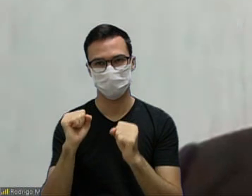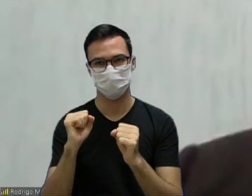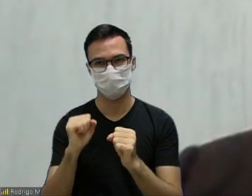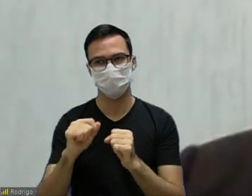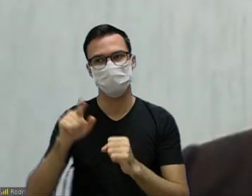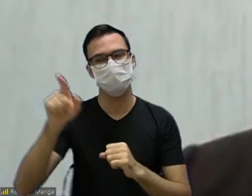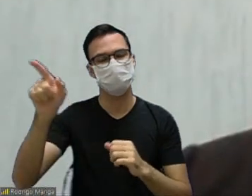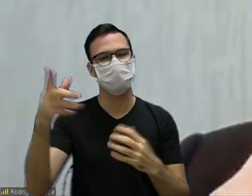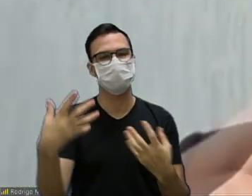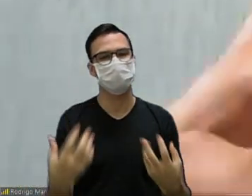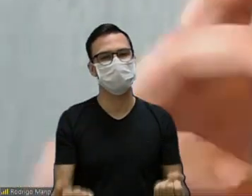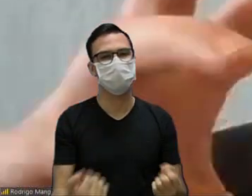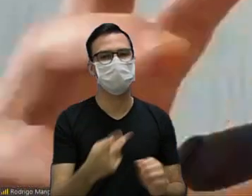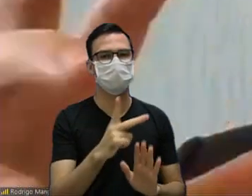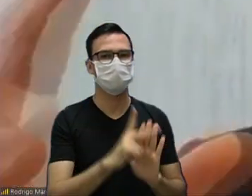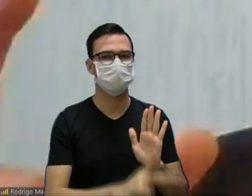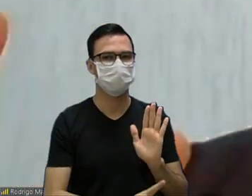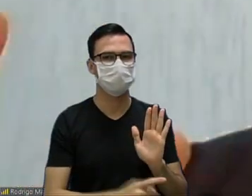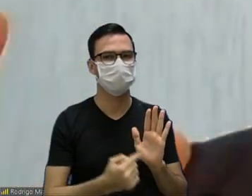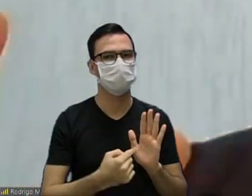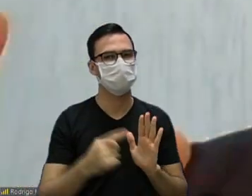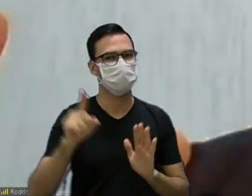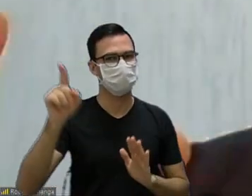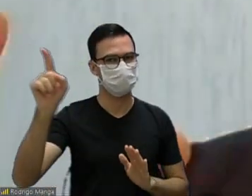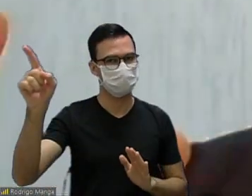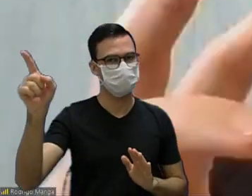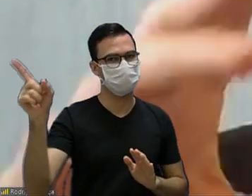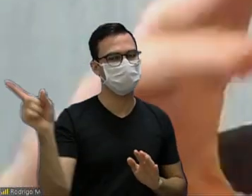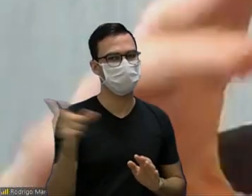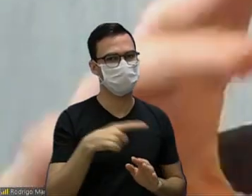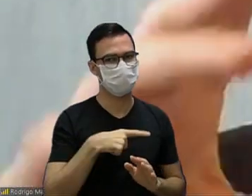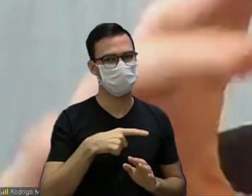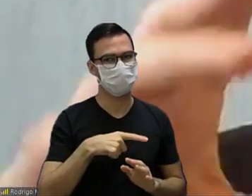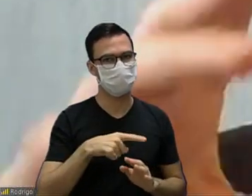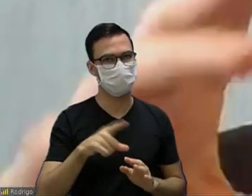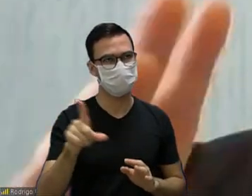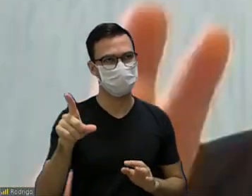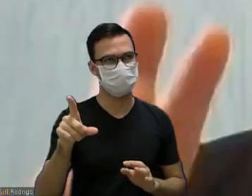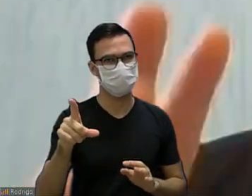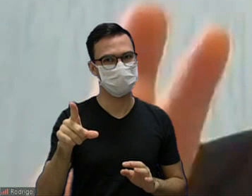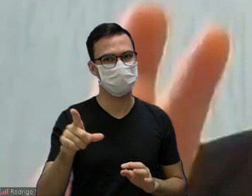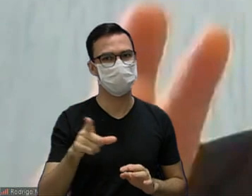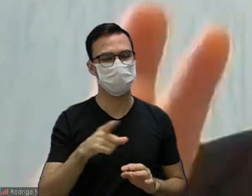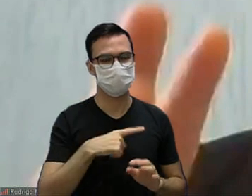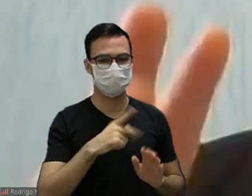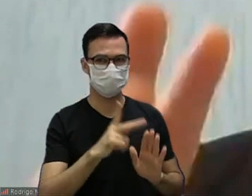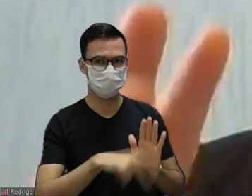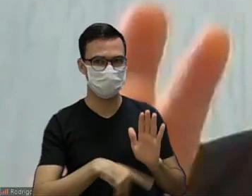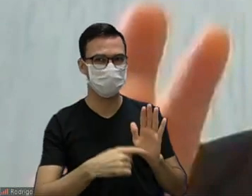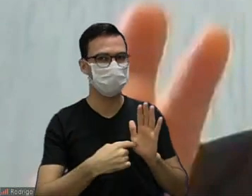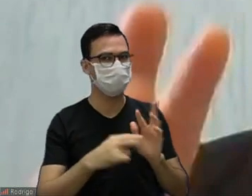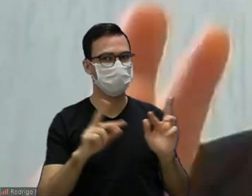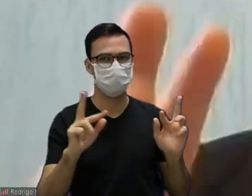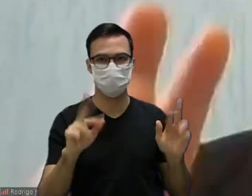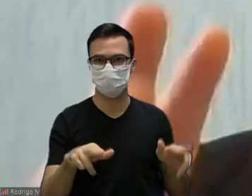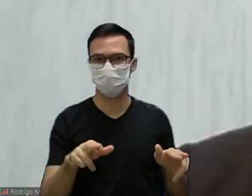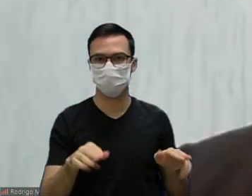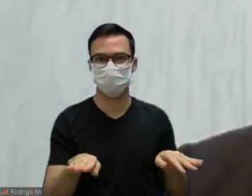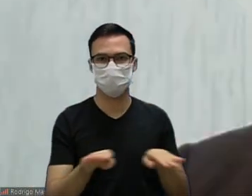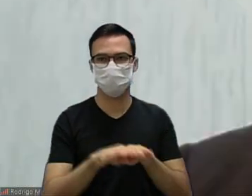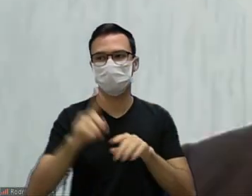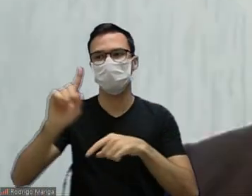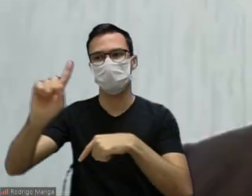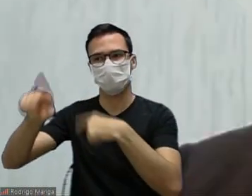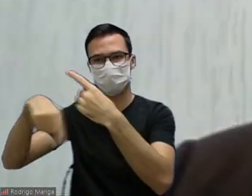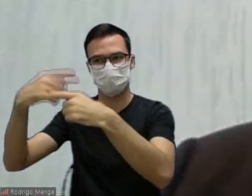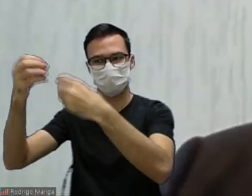aceitar esse projeto então a prefeitura a população de casa entender ela redige um projeto igual semelhante e manda